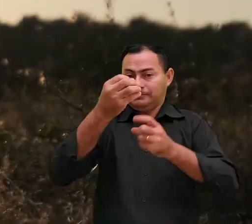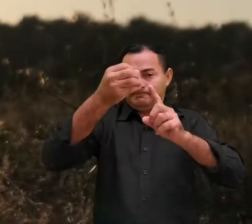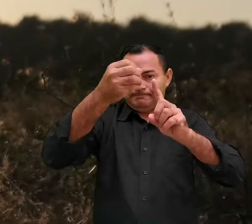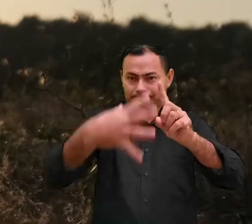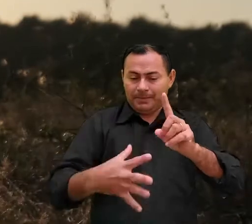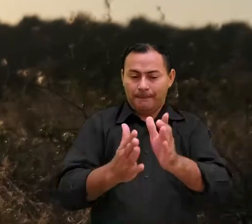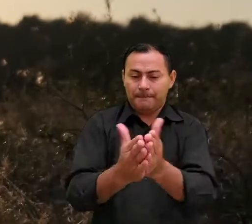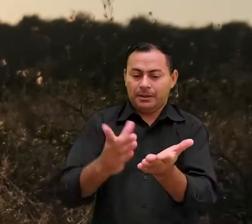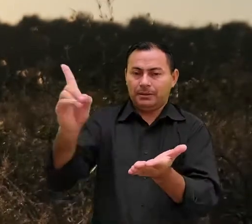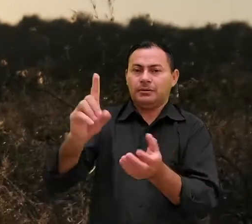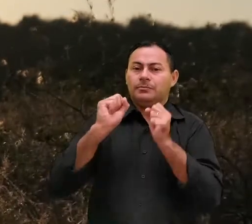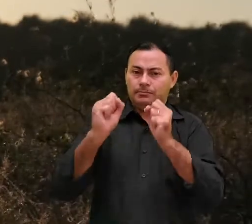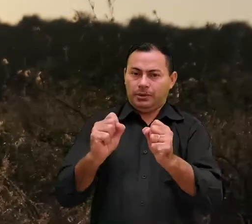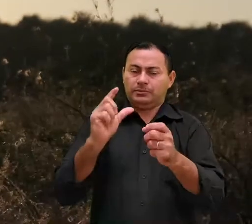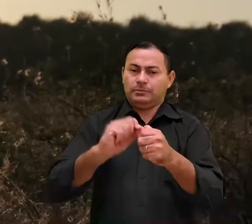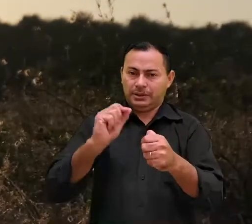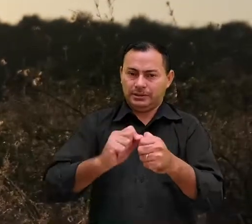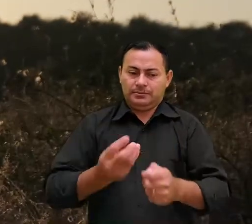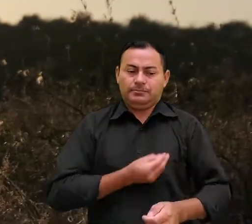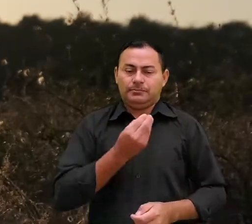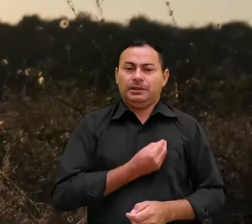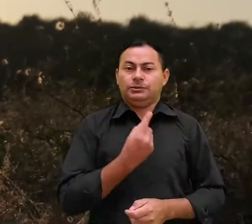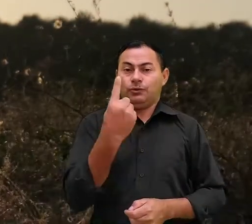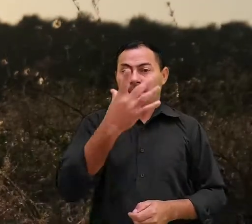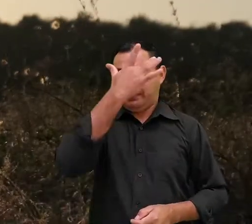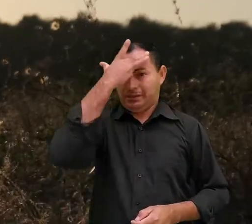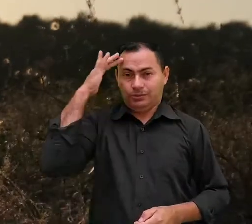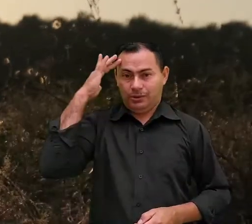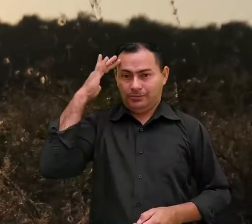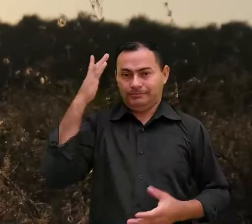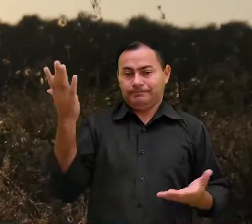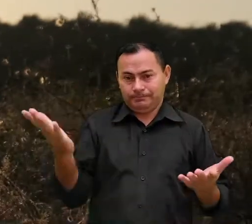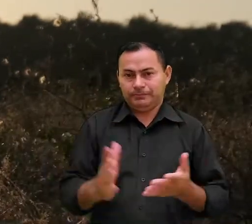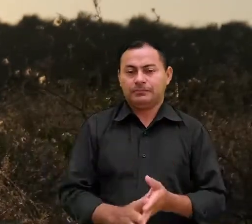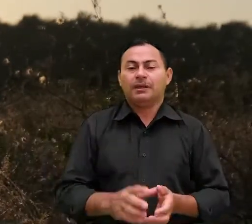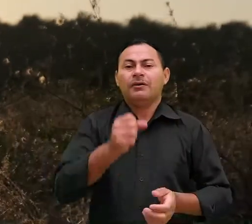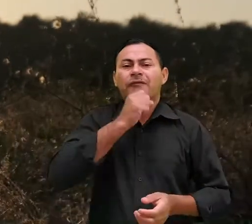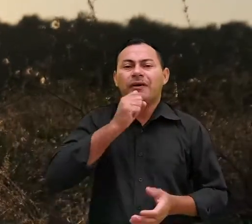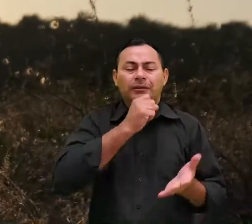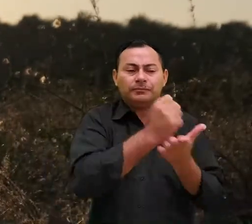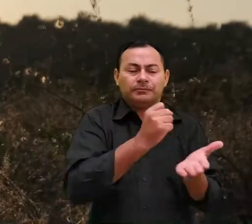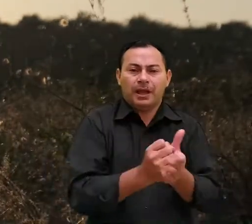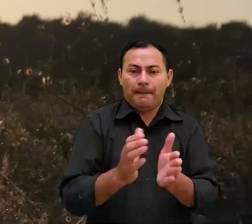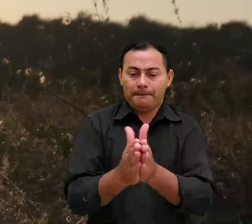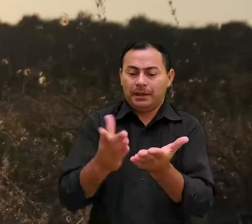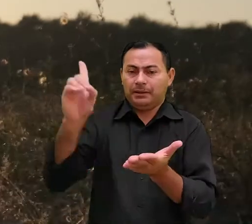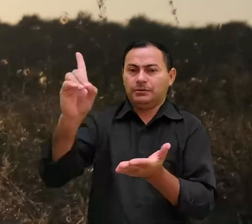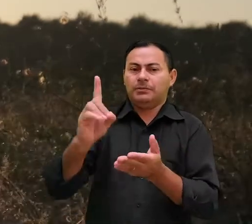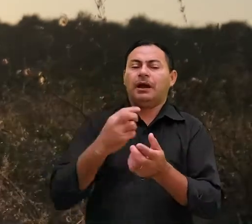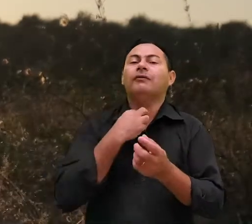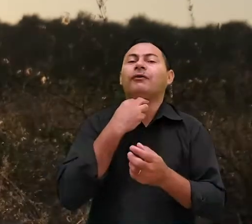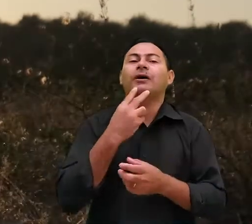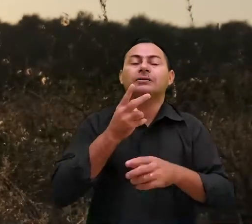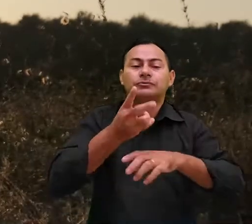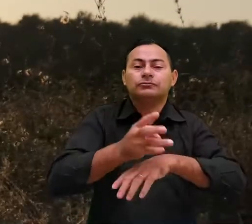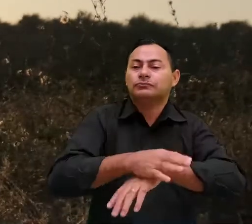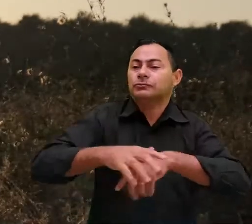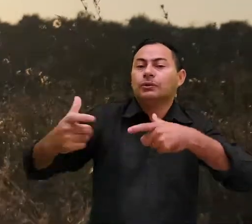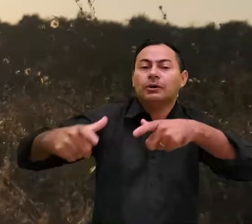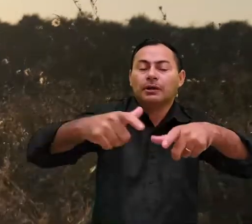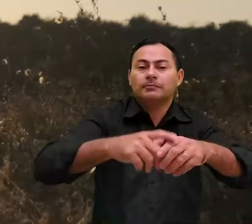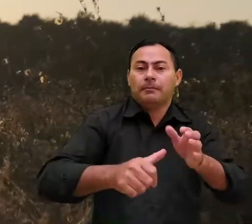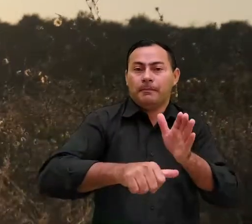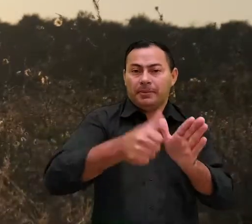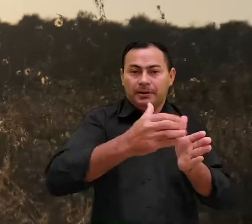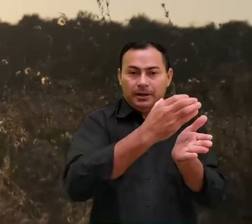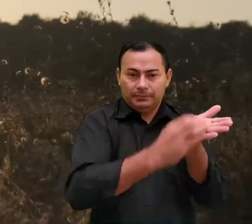da palavra de Deus e do que ela pode fazer na vida de um ser humano no velho testamento a palavra de Deus era uma voz andando pelo jardim